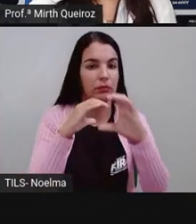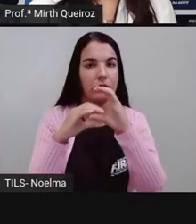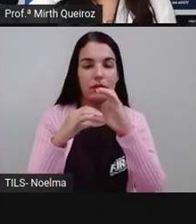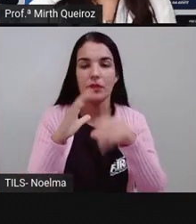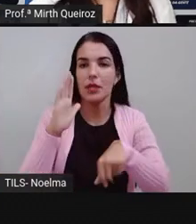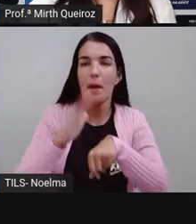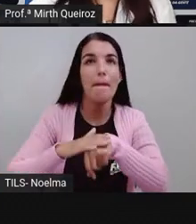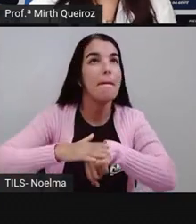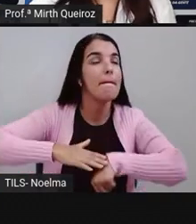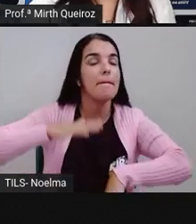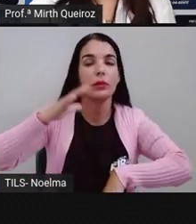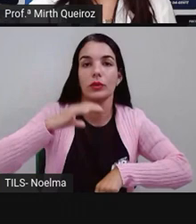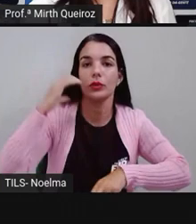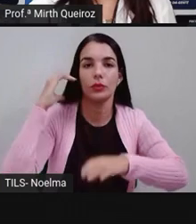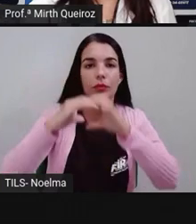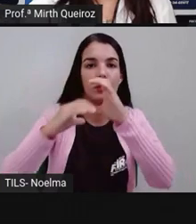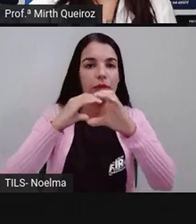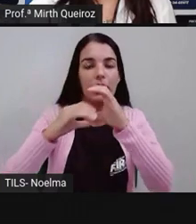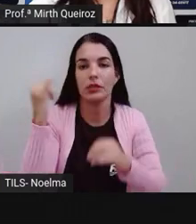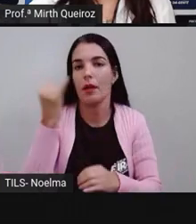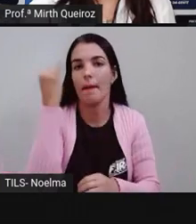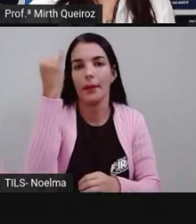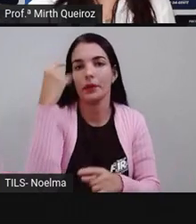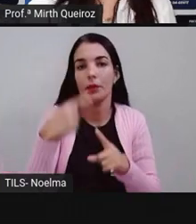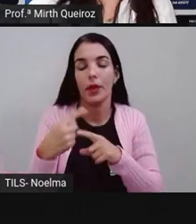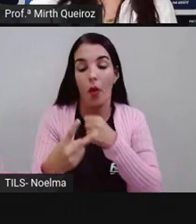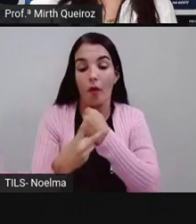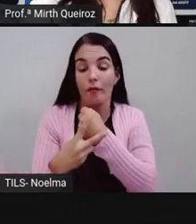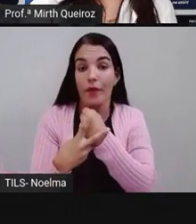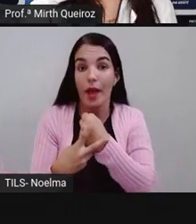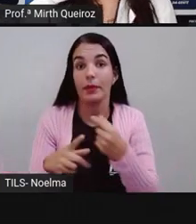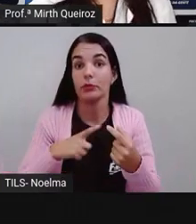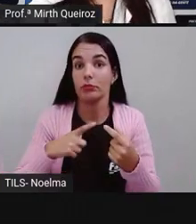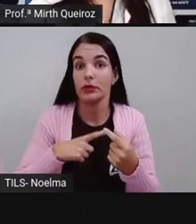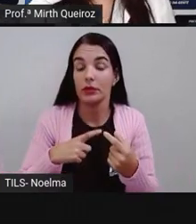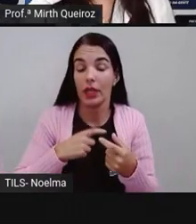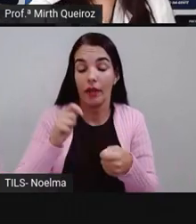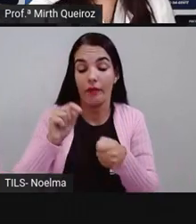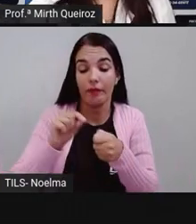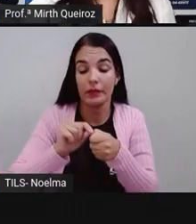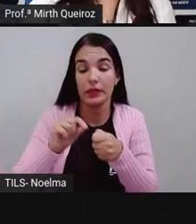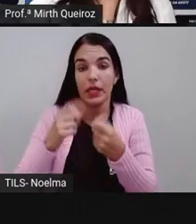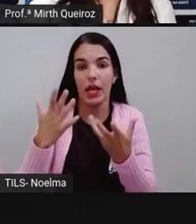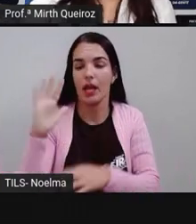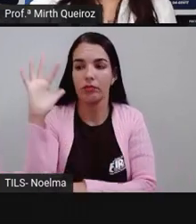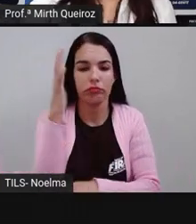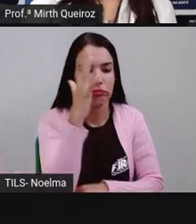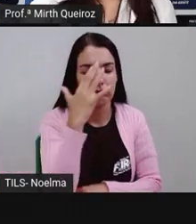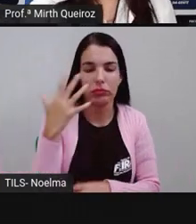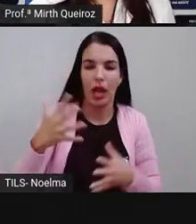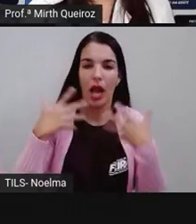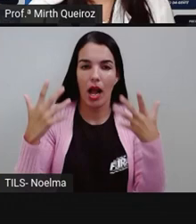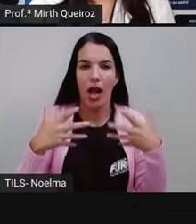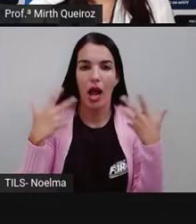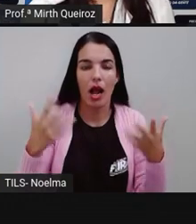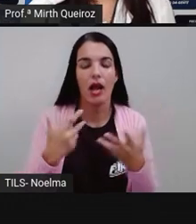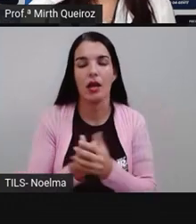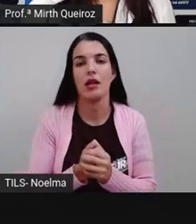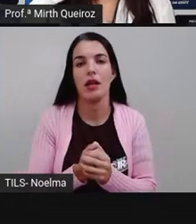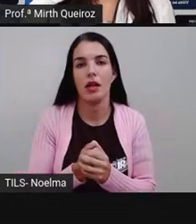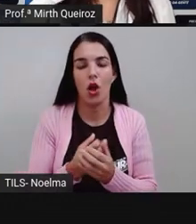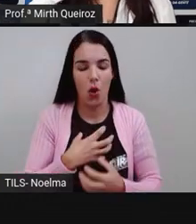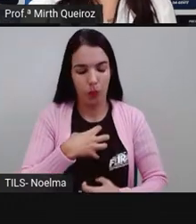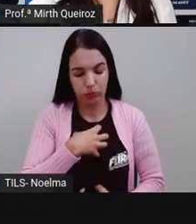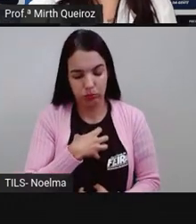muito importante, os verbos. Então, ele sempre vai indicar aí um fenômeno, uma ação, um estado, mudança de estado,